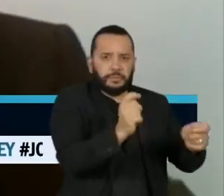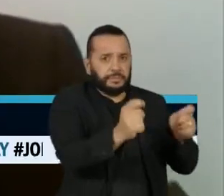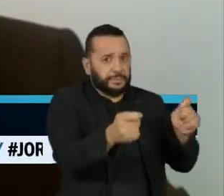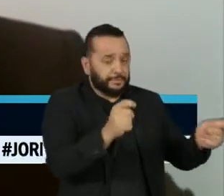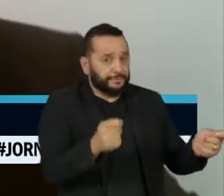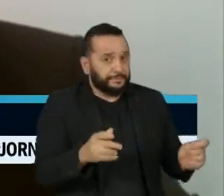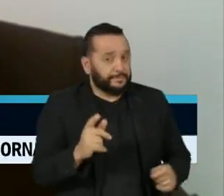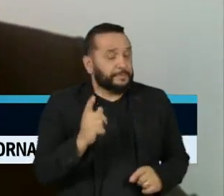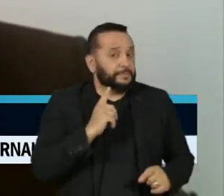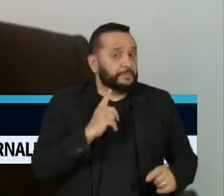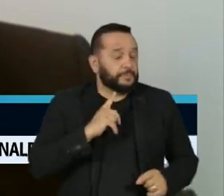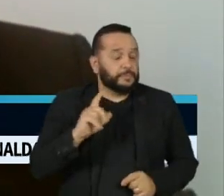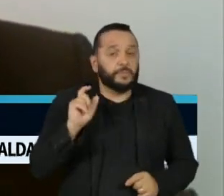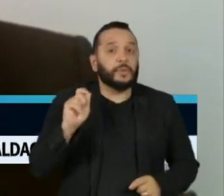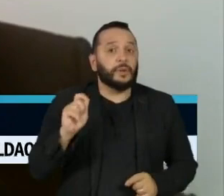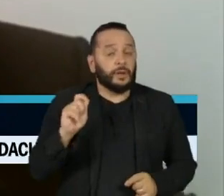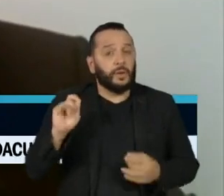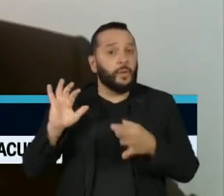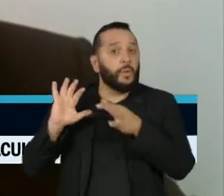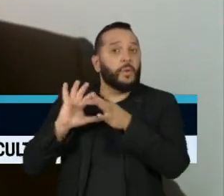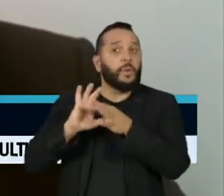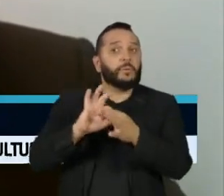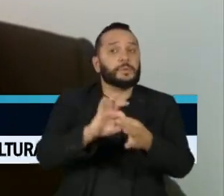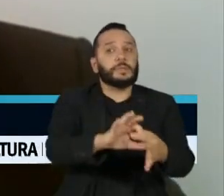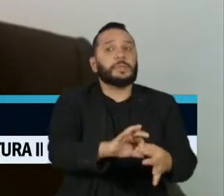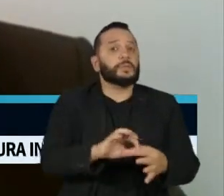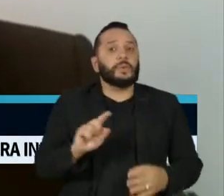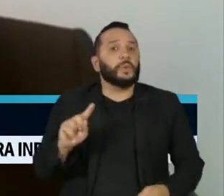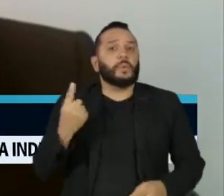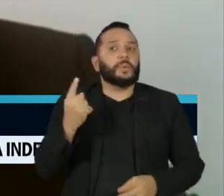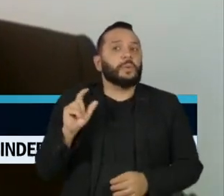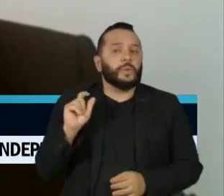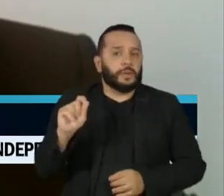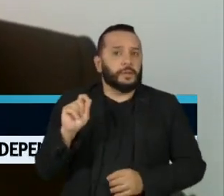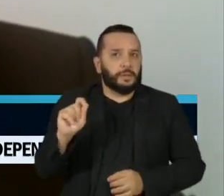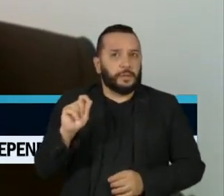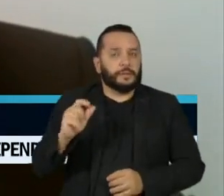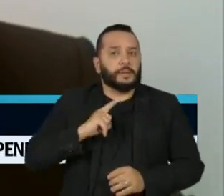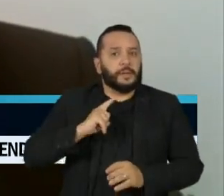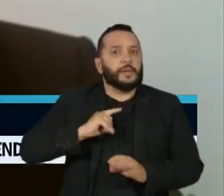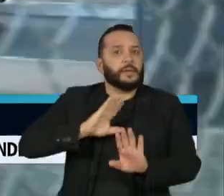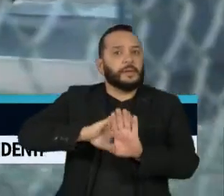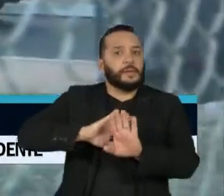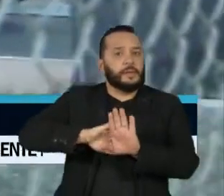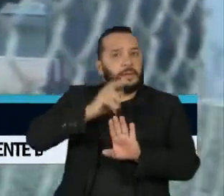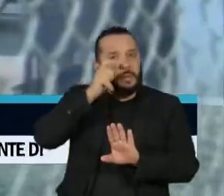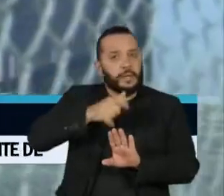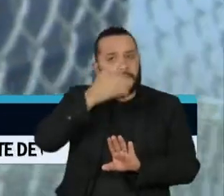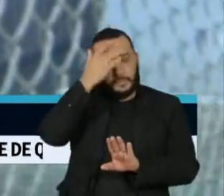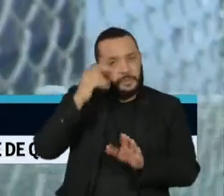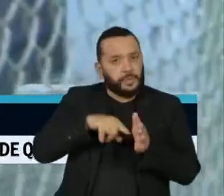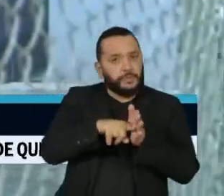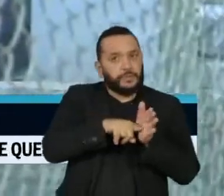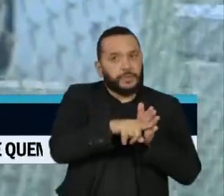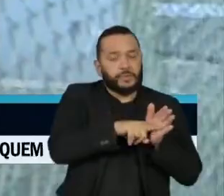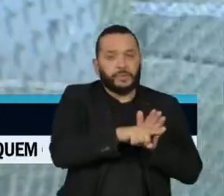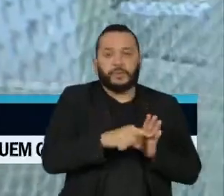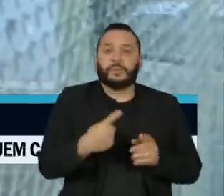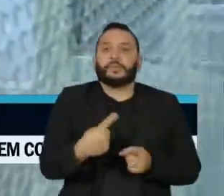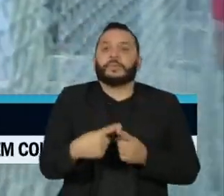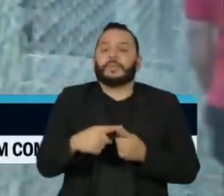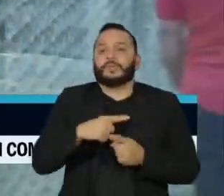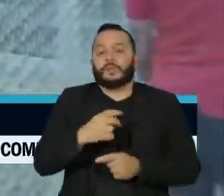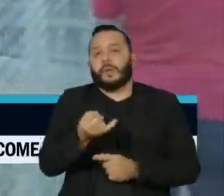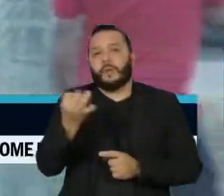ímpar relacionado ao contexto, que também está atraindo a interesse dos investigadores. Porque a gente tem algumas